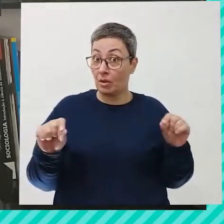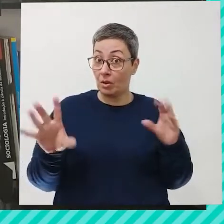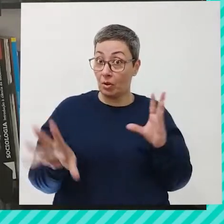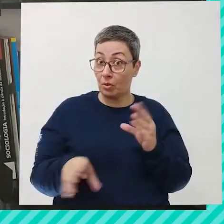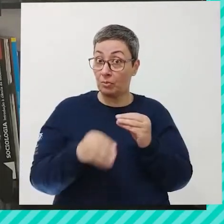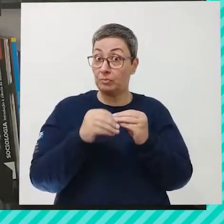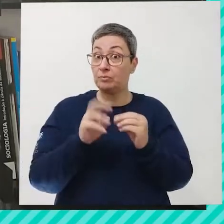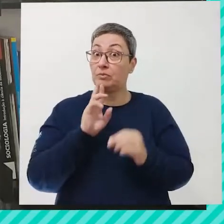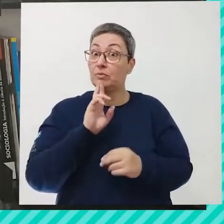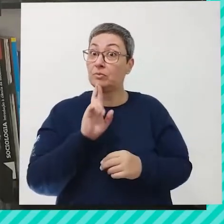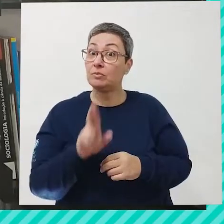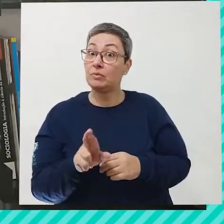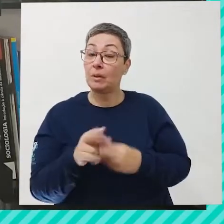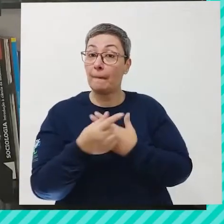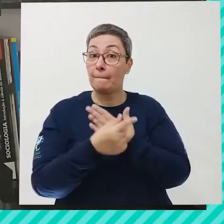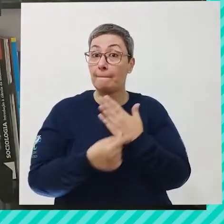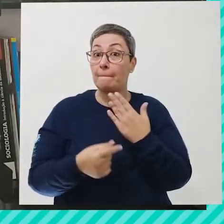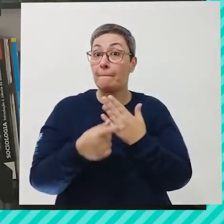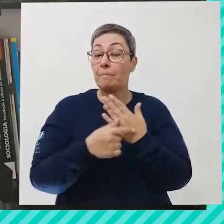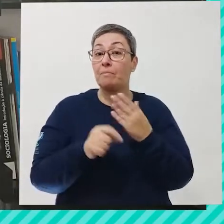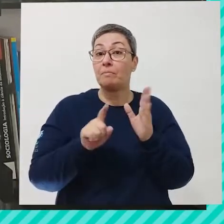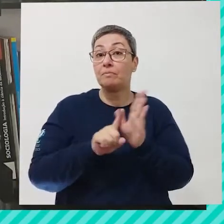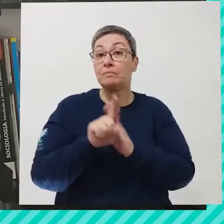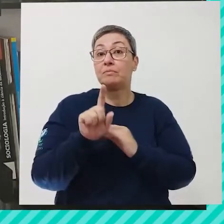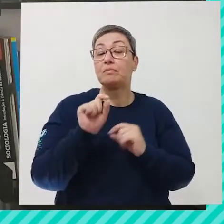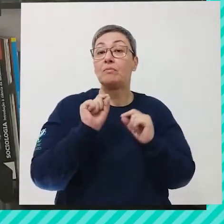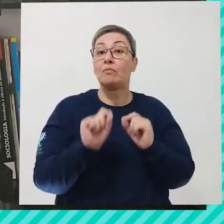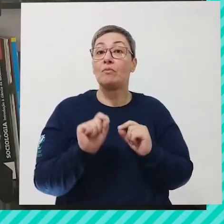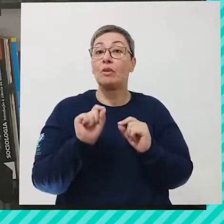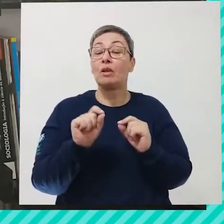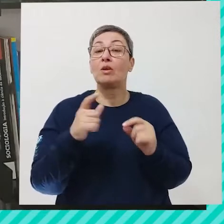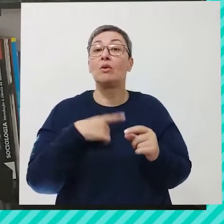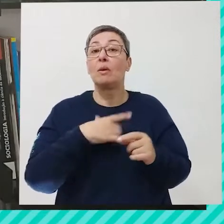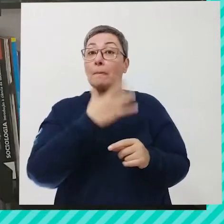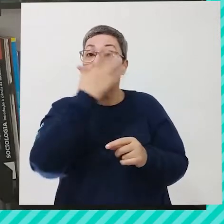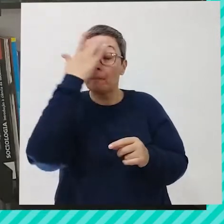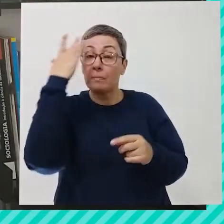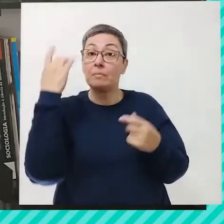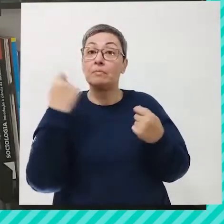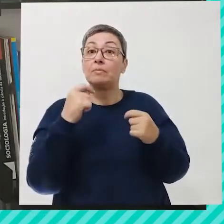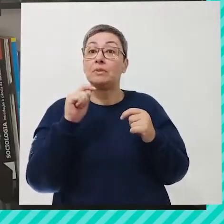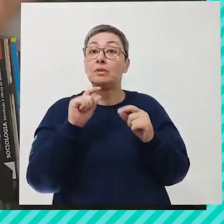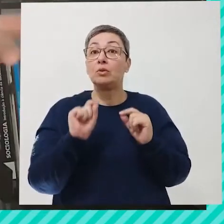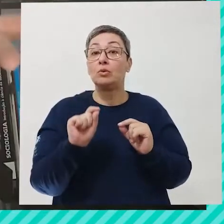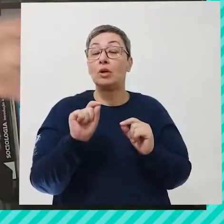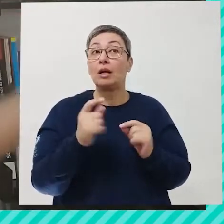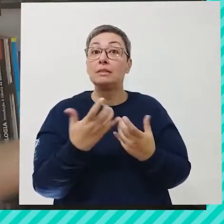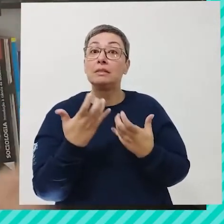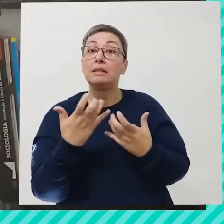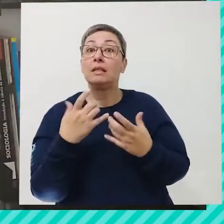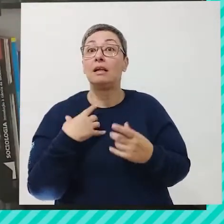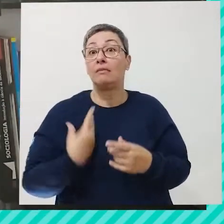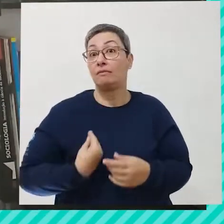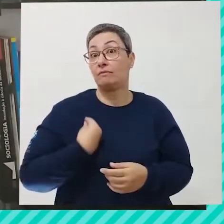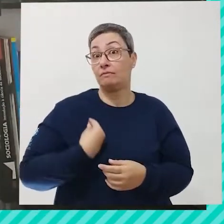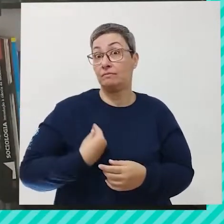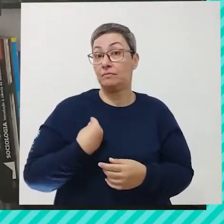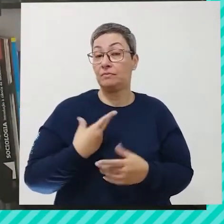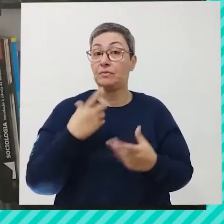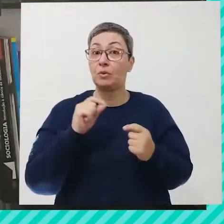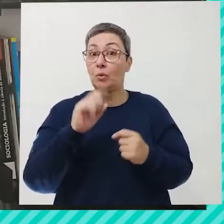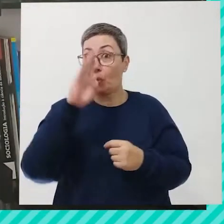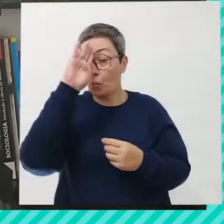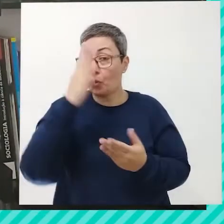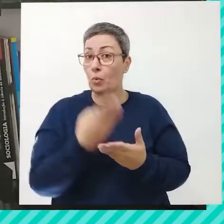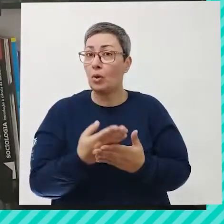parte da resposta do autor à questão sobre o que as pessoas deveriam desejar na vida. E